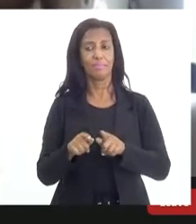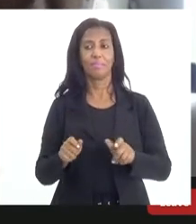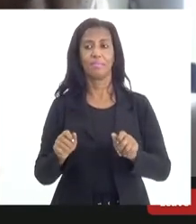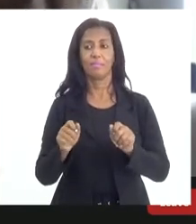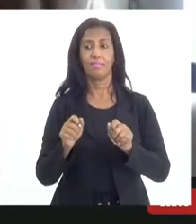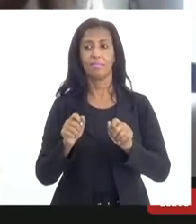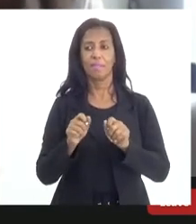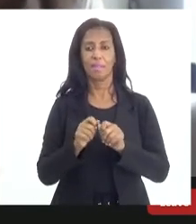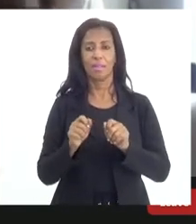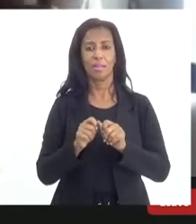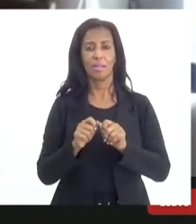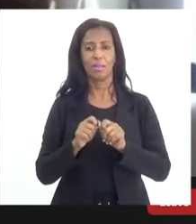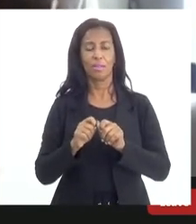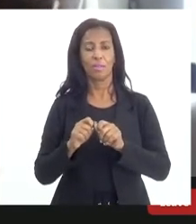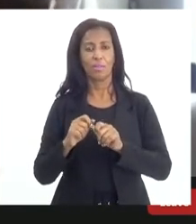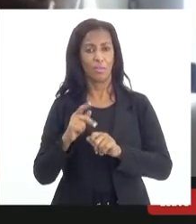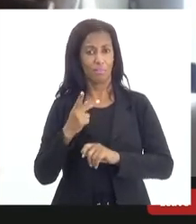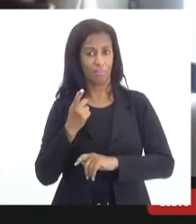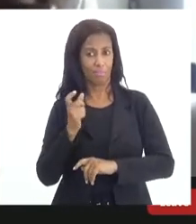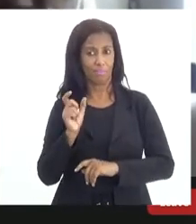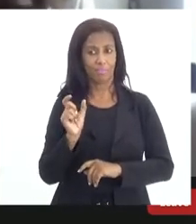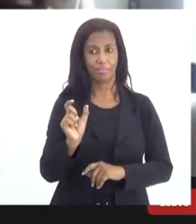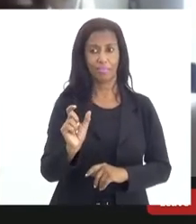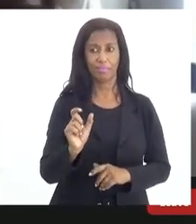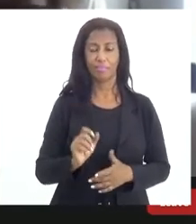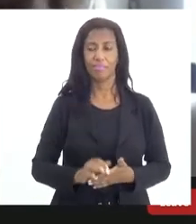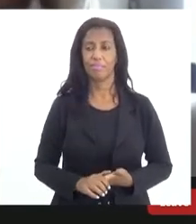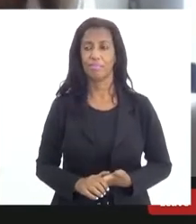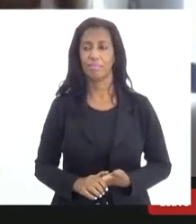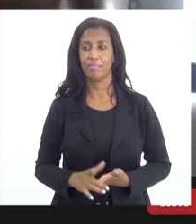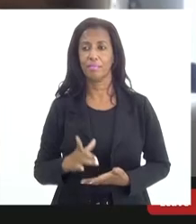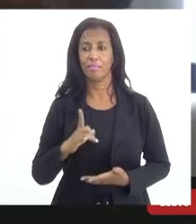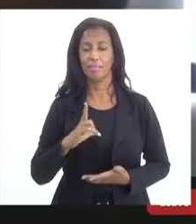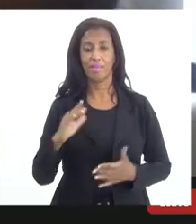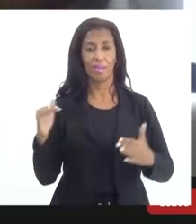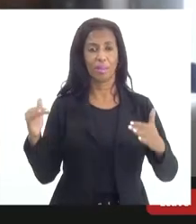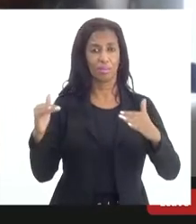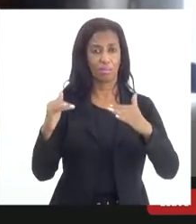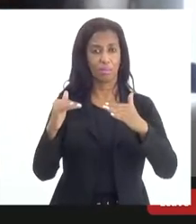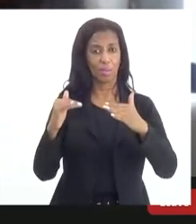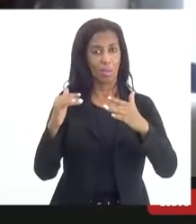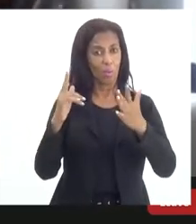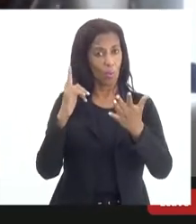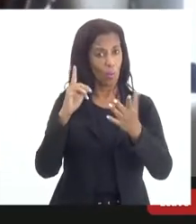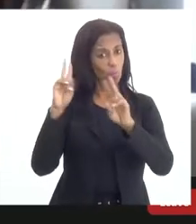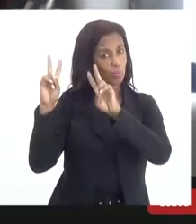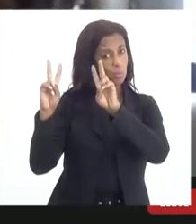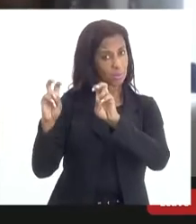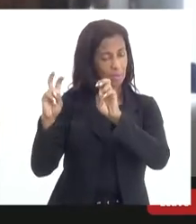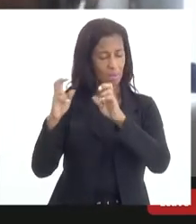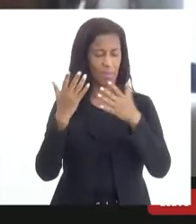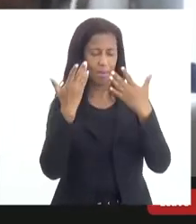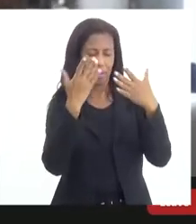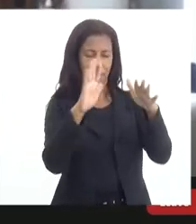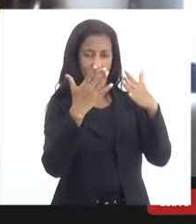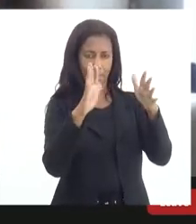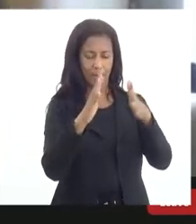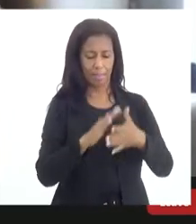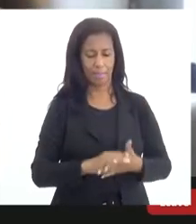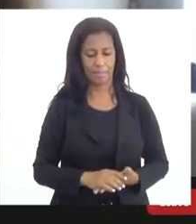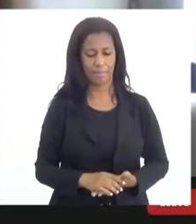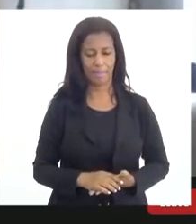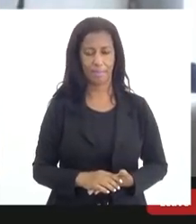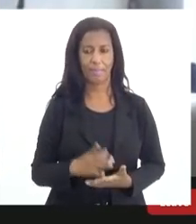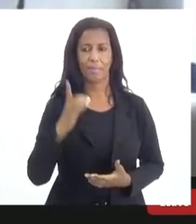um hiato aqui, doutora Marta Rocha, que tem muito a ver com esse tema. eu queria parabenizar a